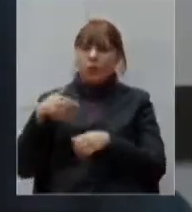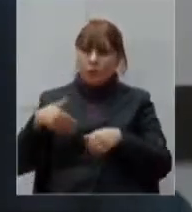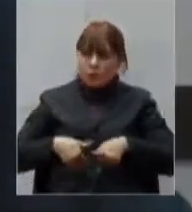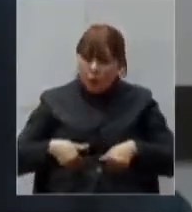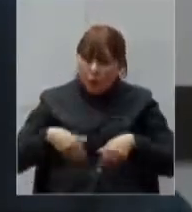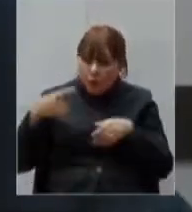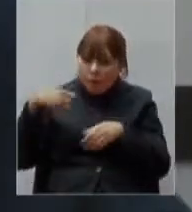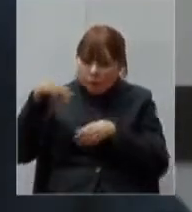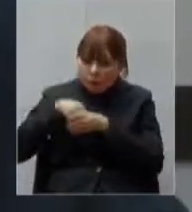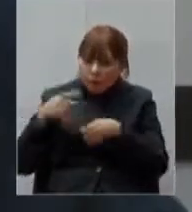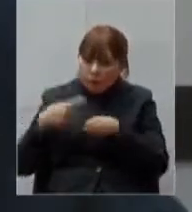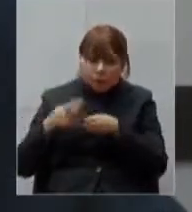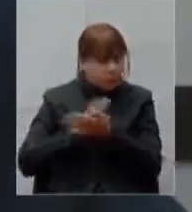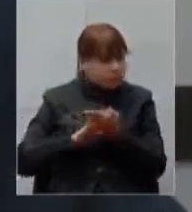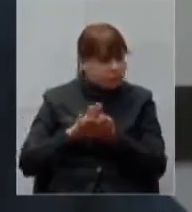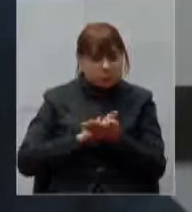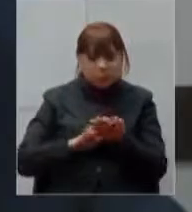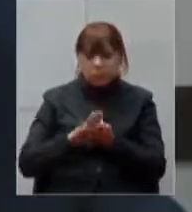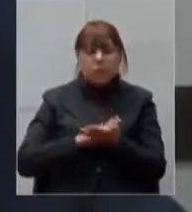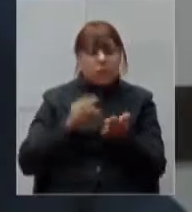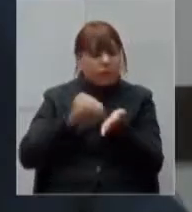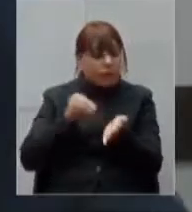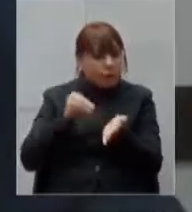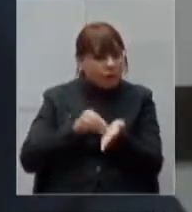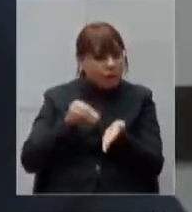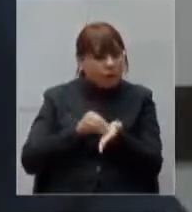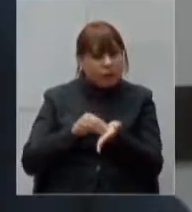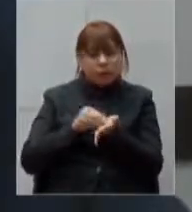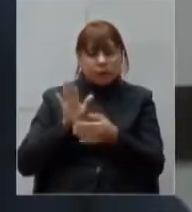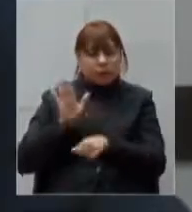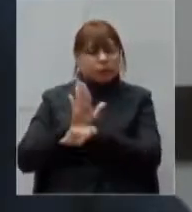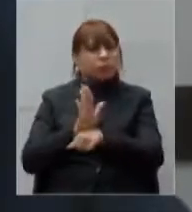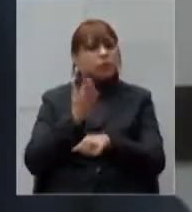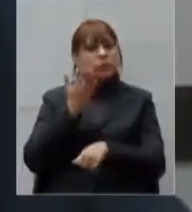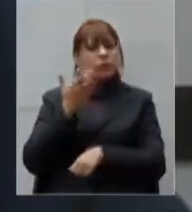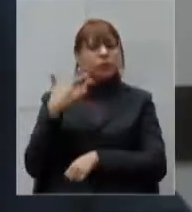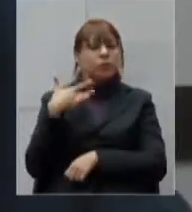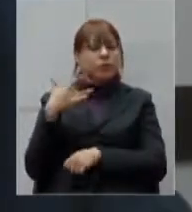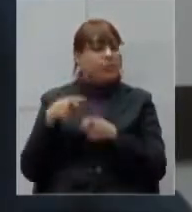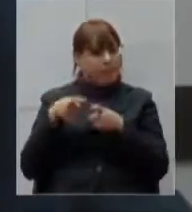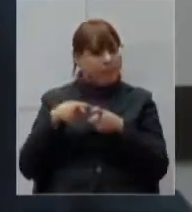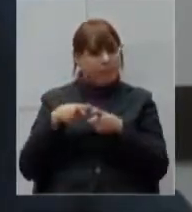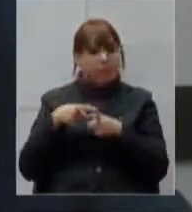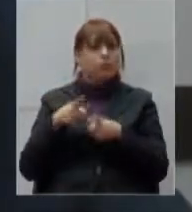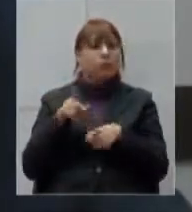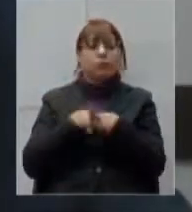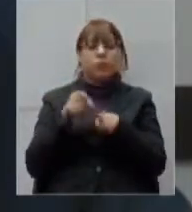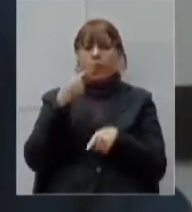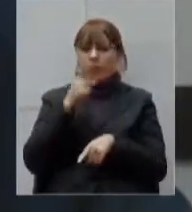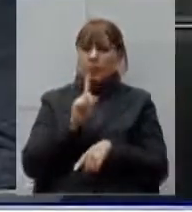e ninguém passa falta de assistência médica e evidentemente medicamentos